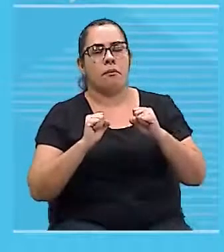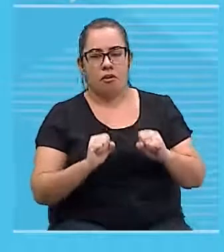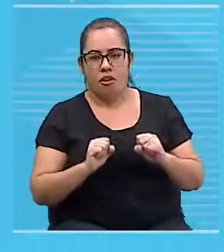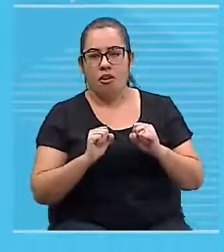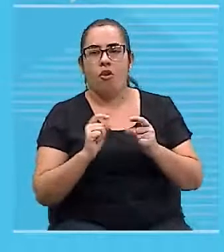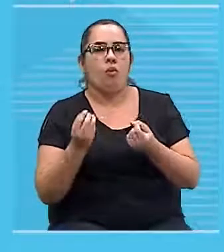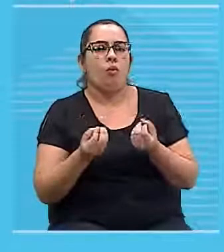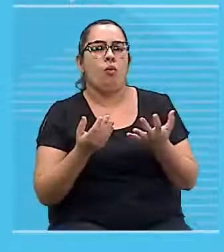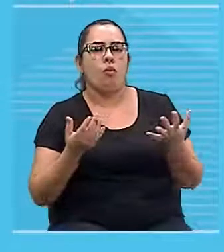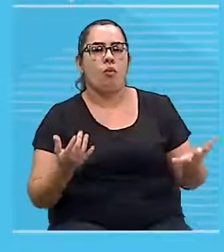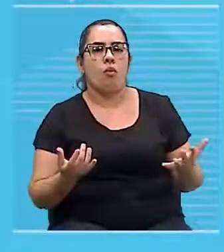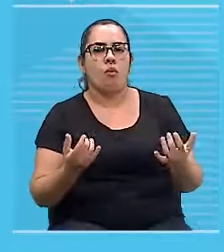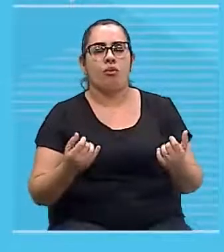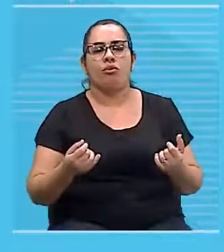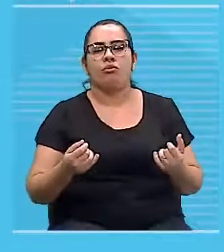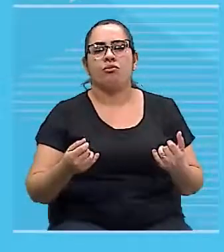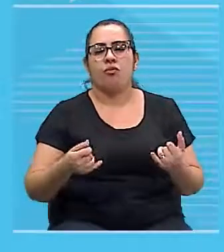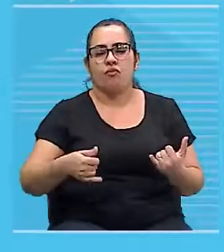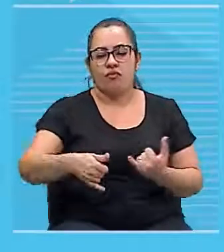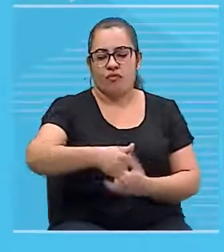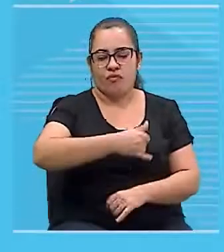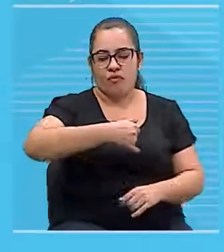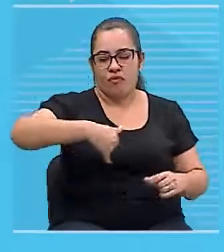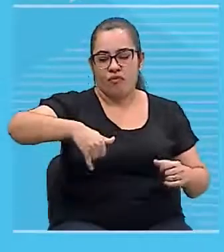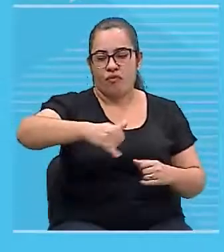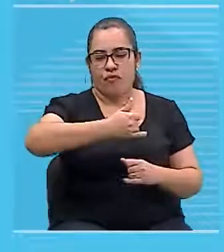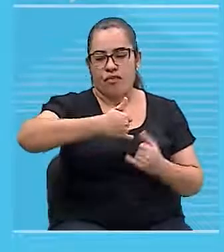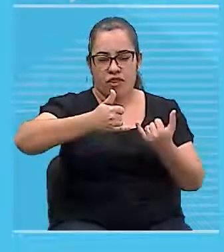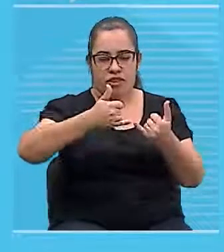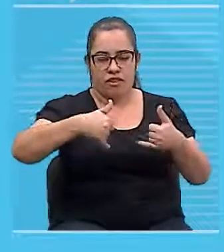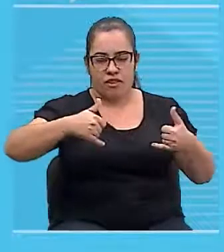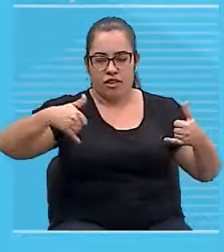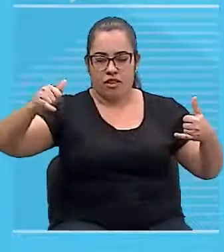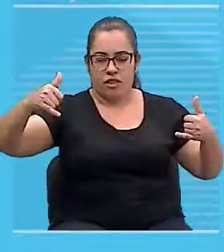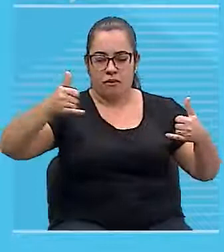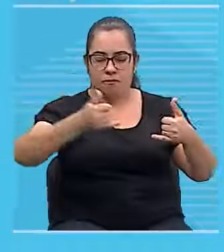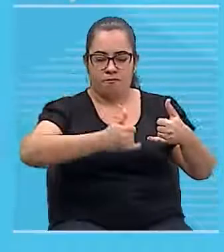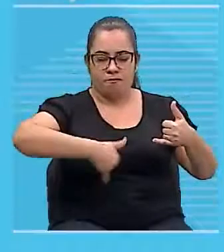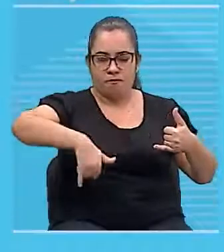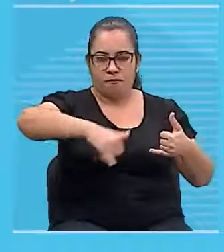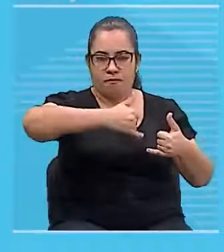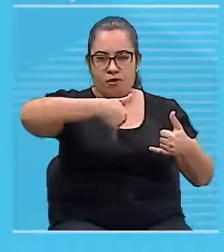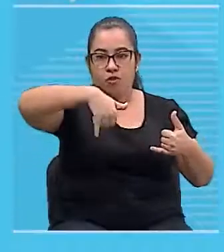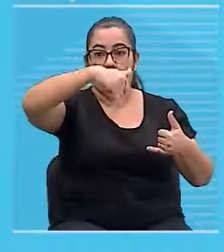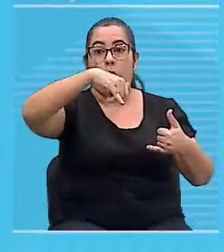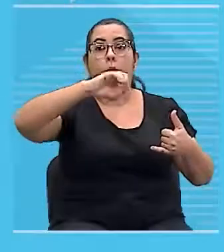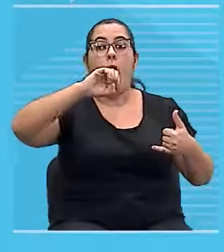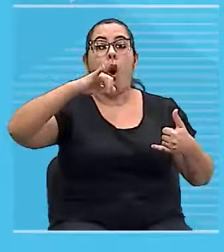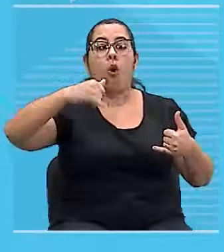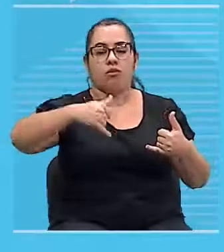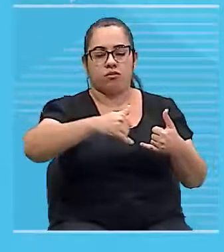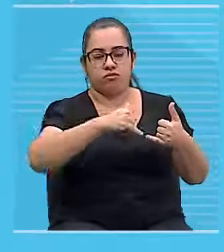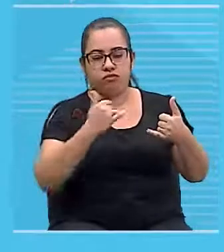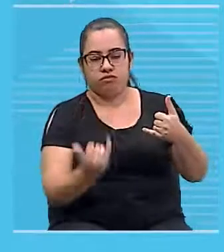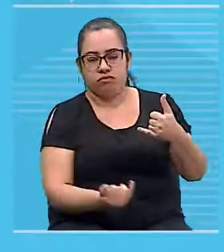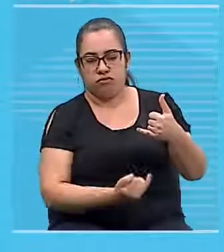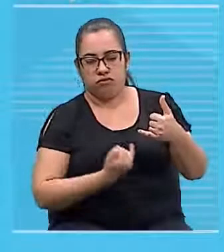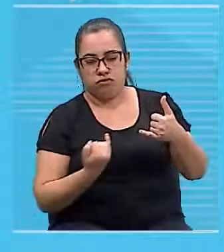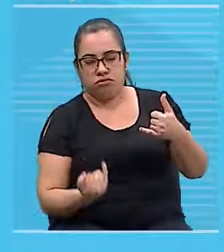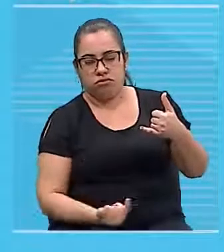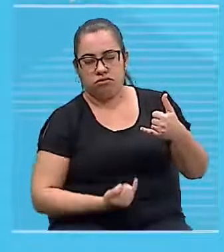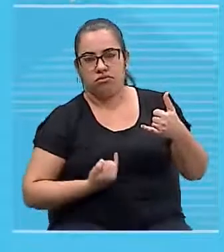ou pode estar descendo o fio. Se a corrente estiver subindo o fio,